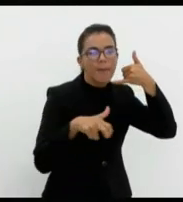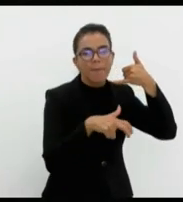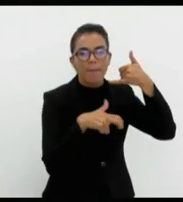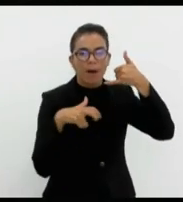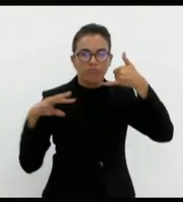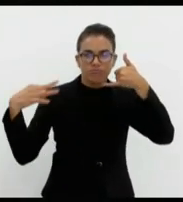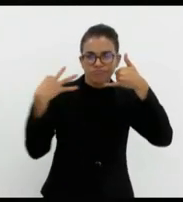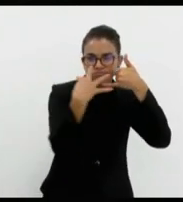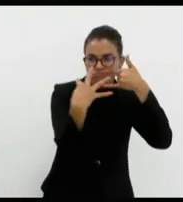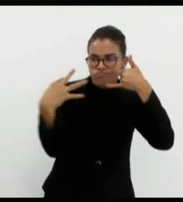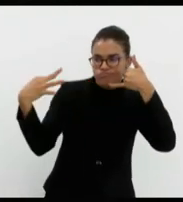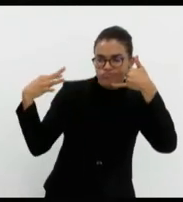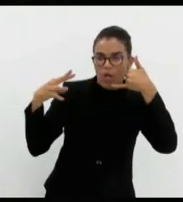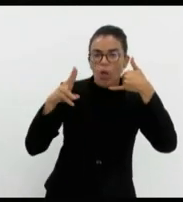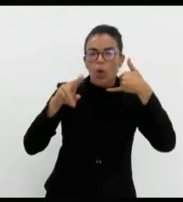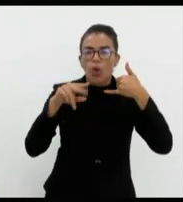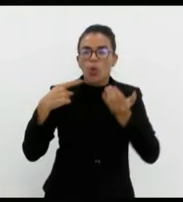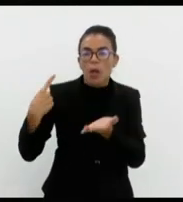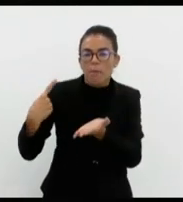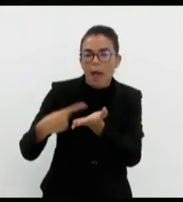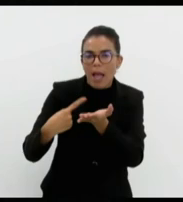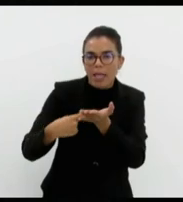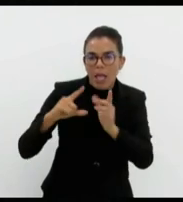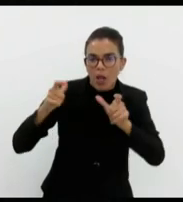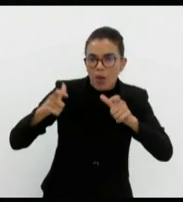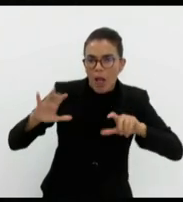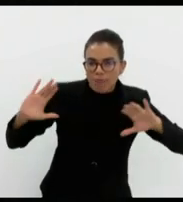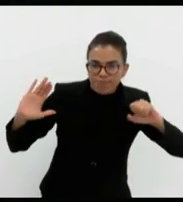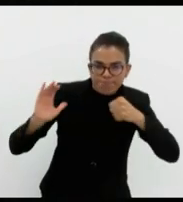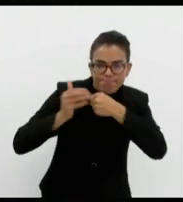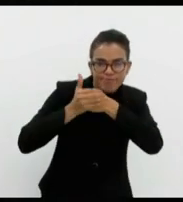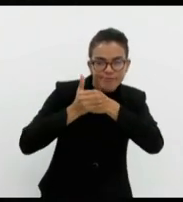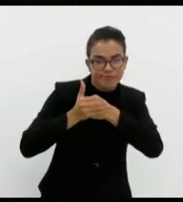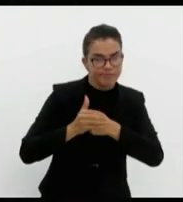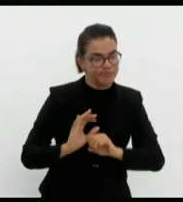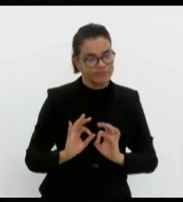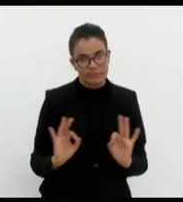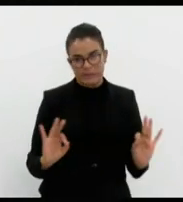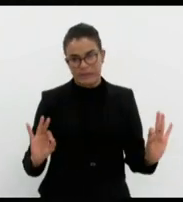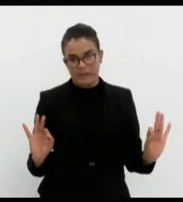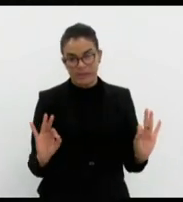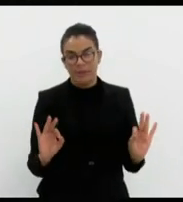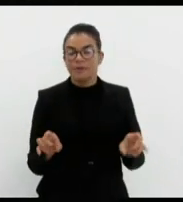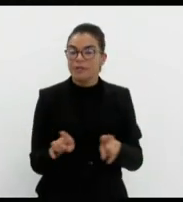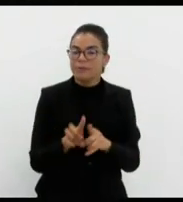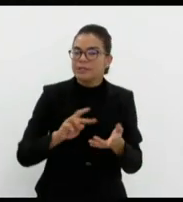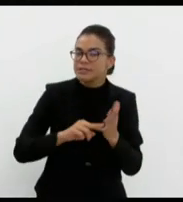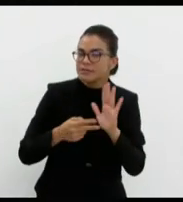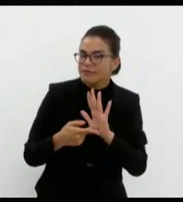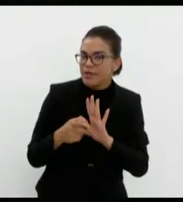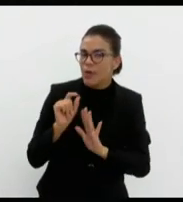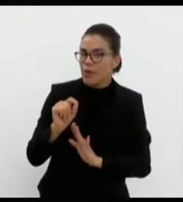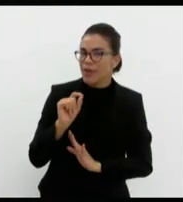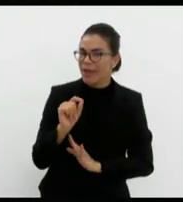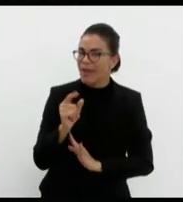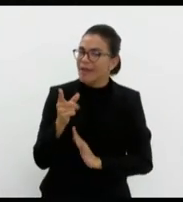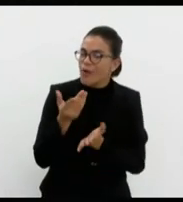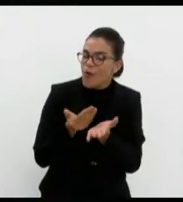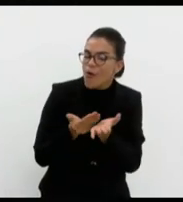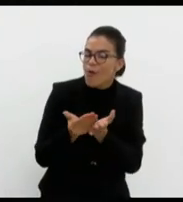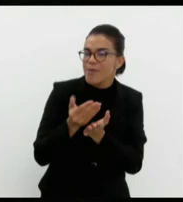população, nunca fui de marcar reunião em gabinete, portas fechadas. Quer dizer que ainda está tudo muito no início,